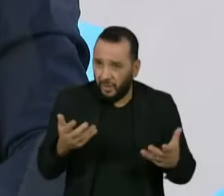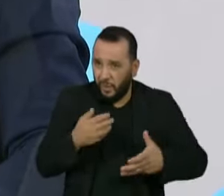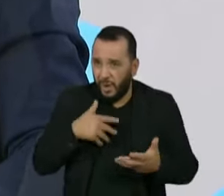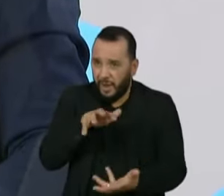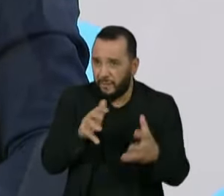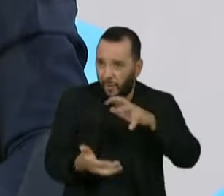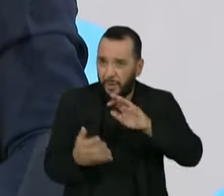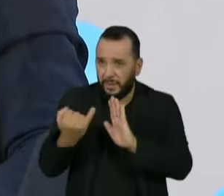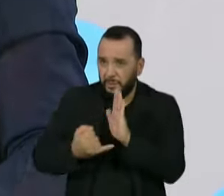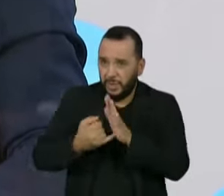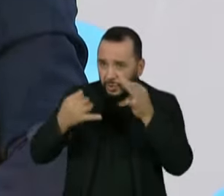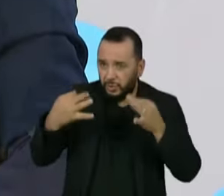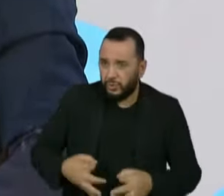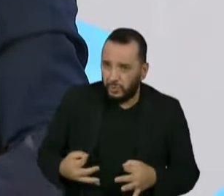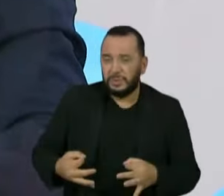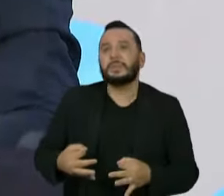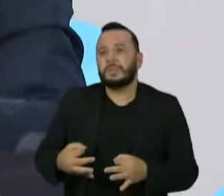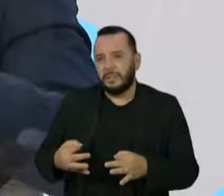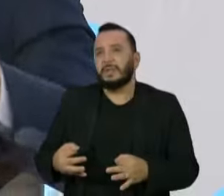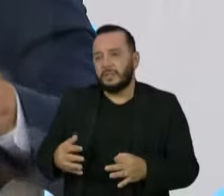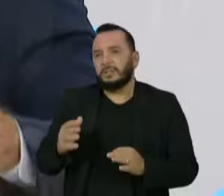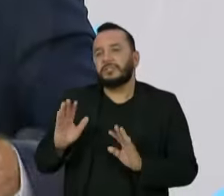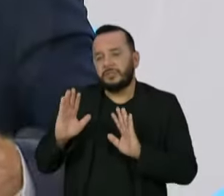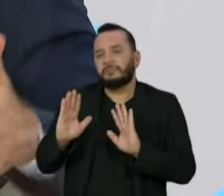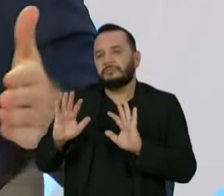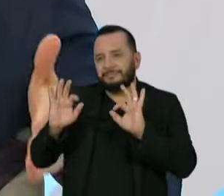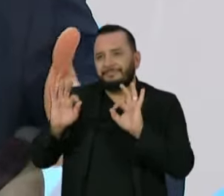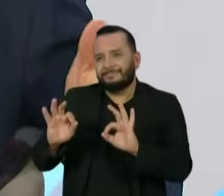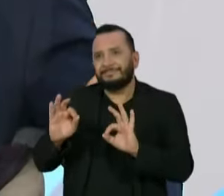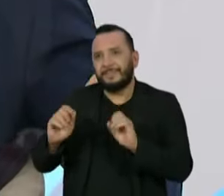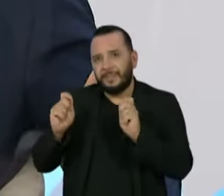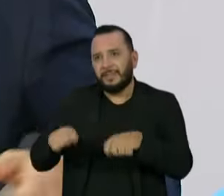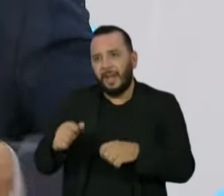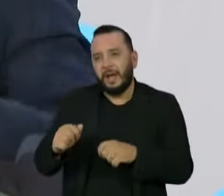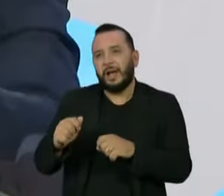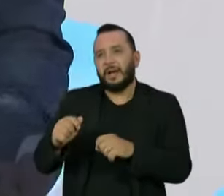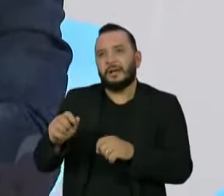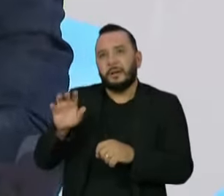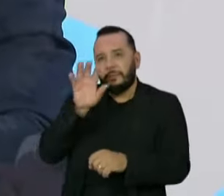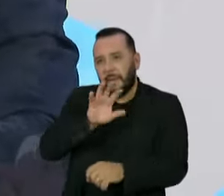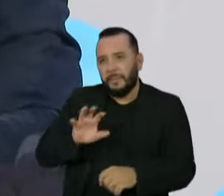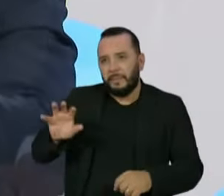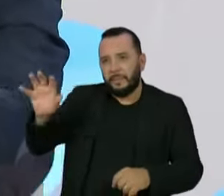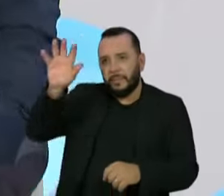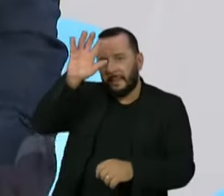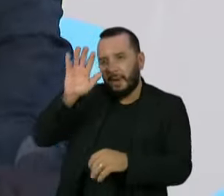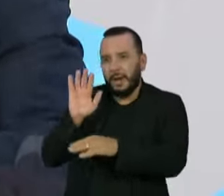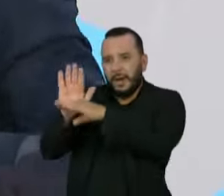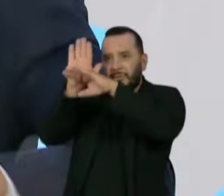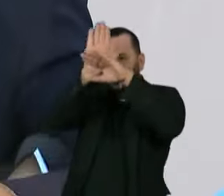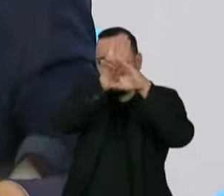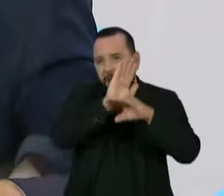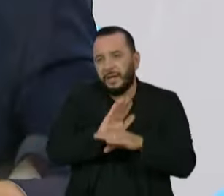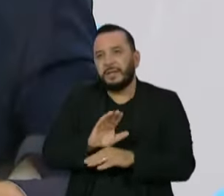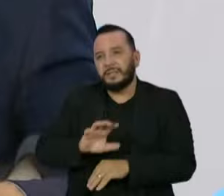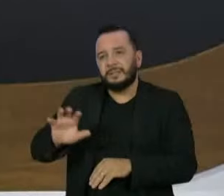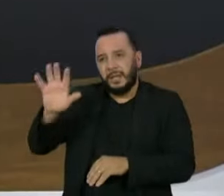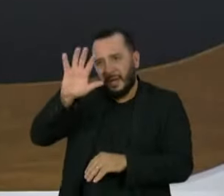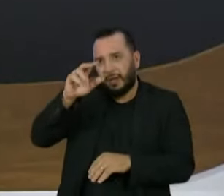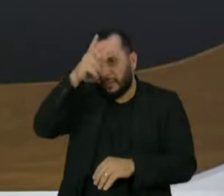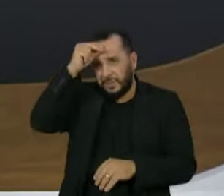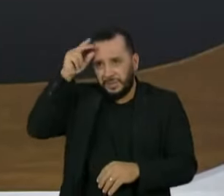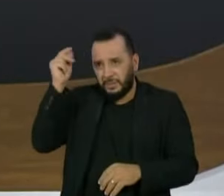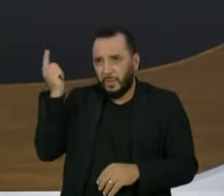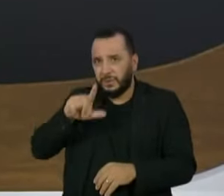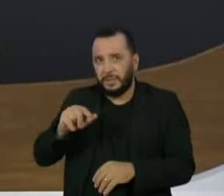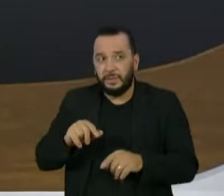justa, humana e solidária nós vamos ter receita corrente líquida para a União de Estados e Municípios para dar efetividade dignidade para a população brasileira. Alguma chance